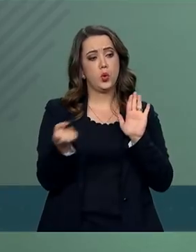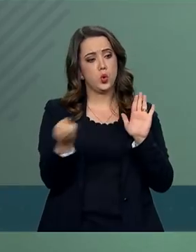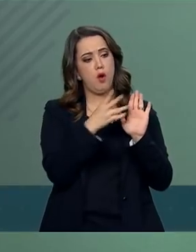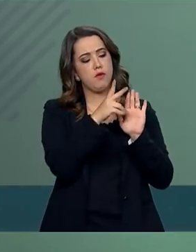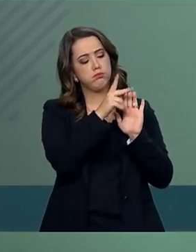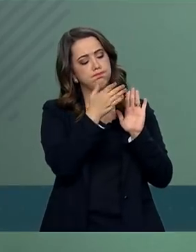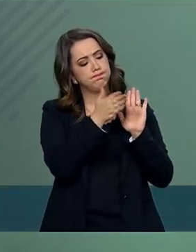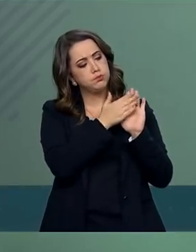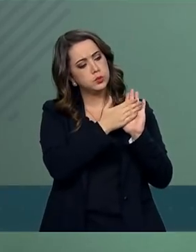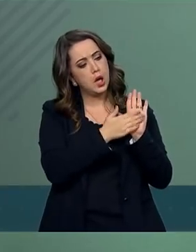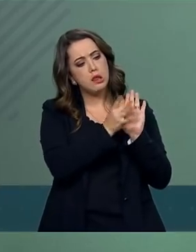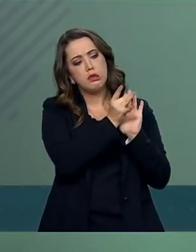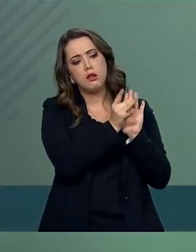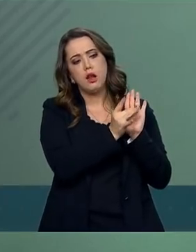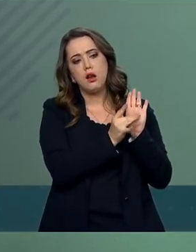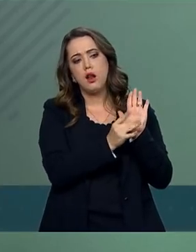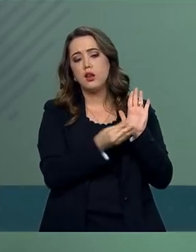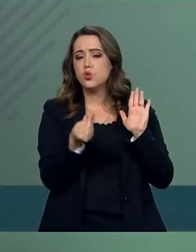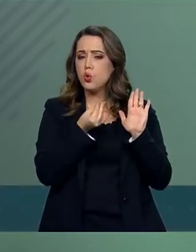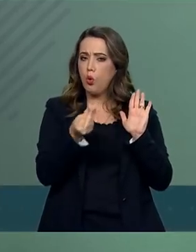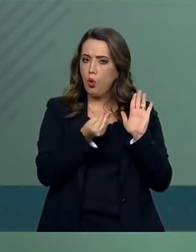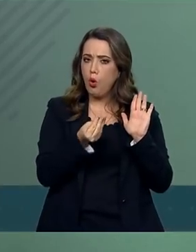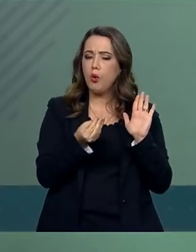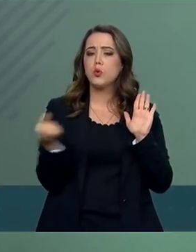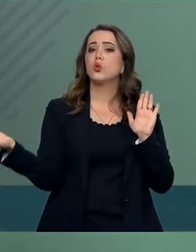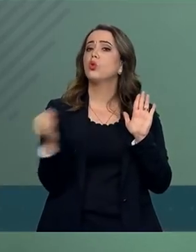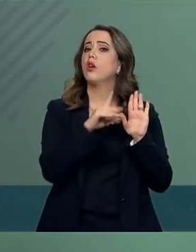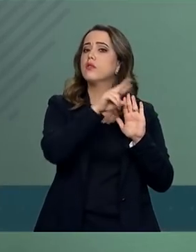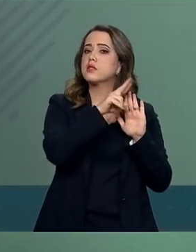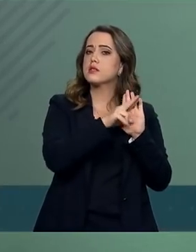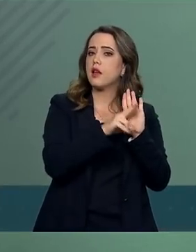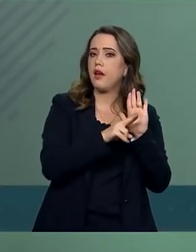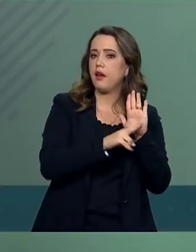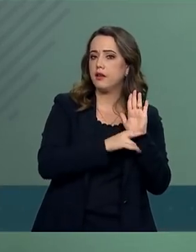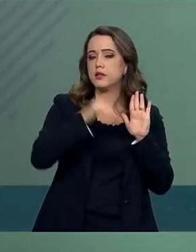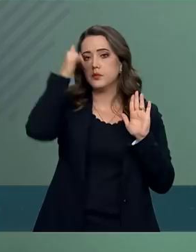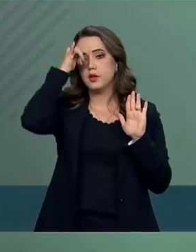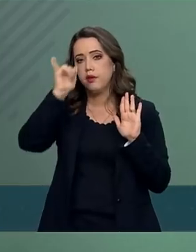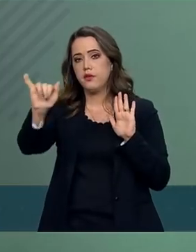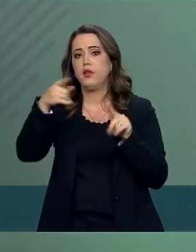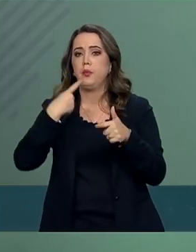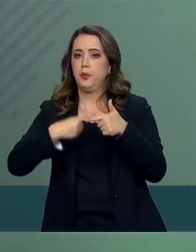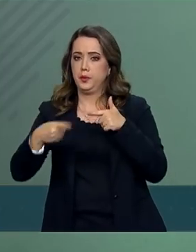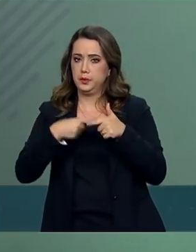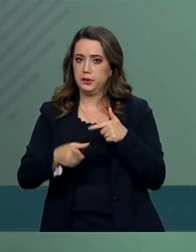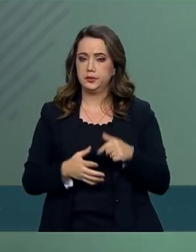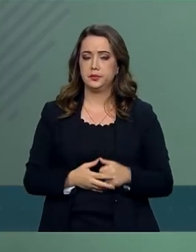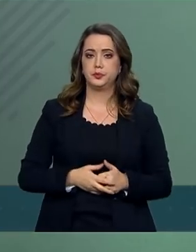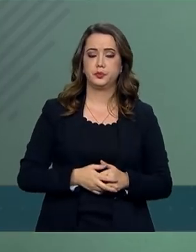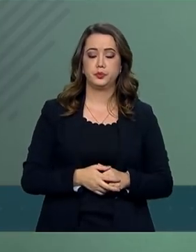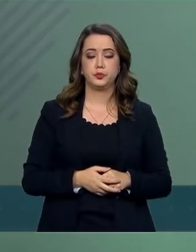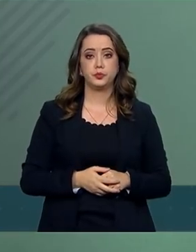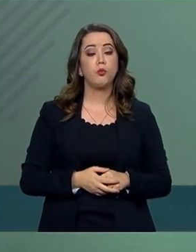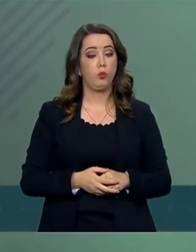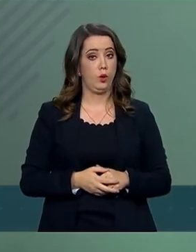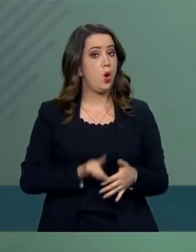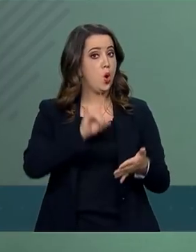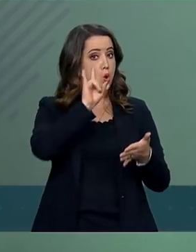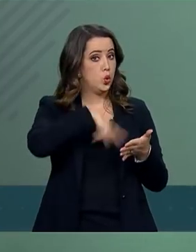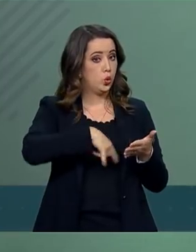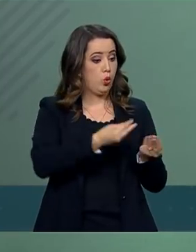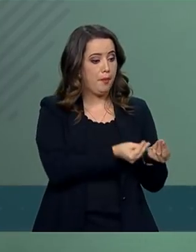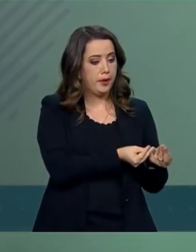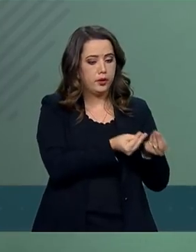de funcionamento para cerçar desfuncionalidades. O documento será